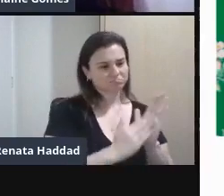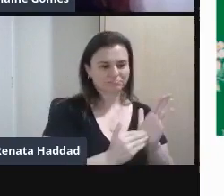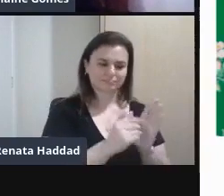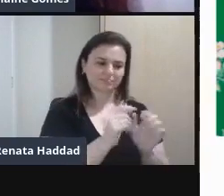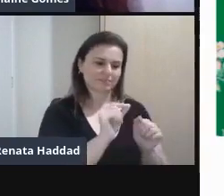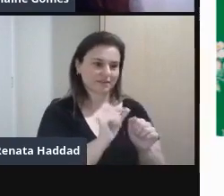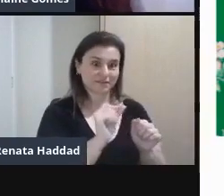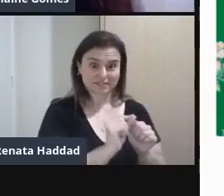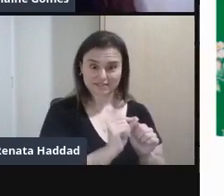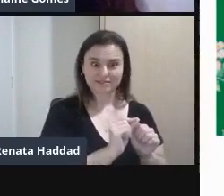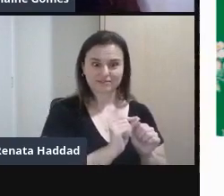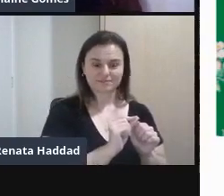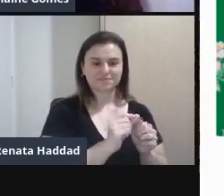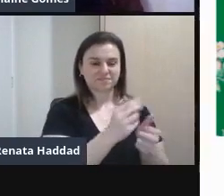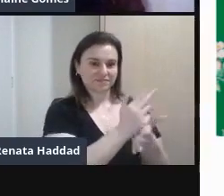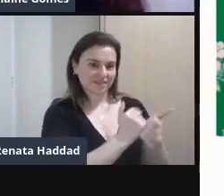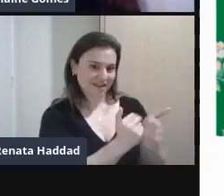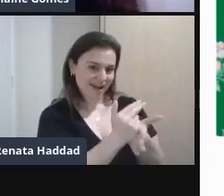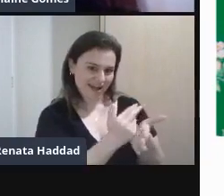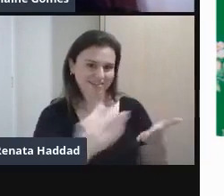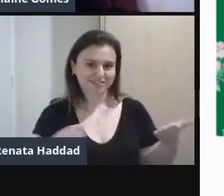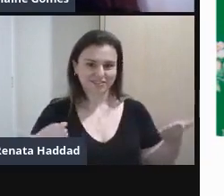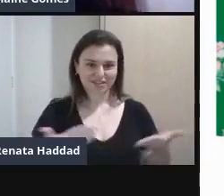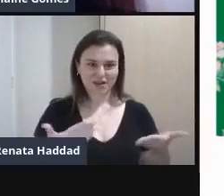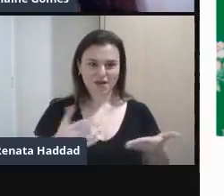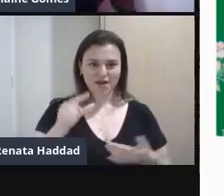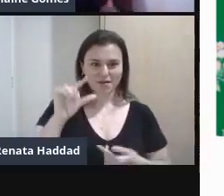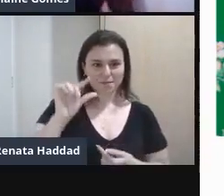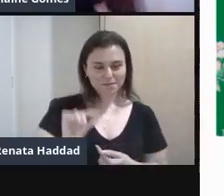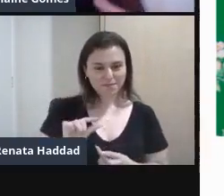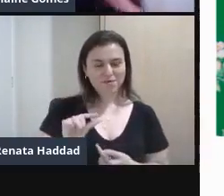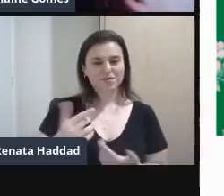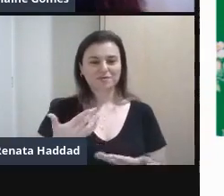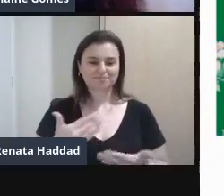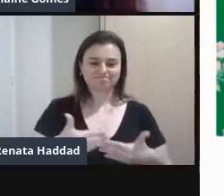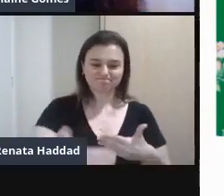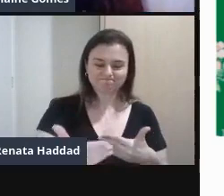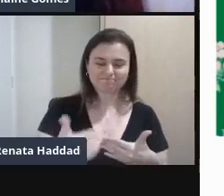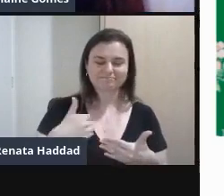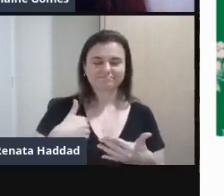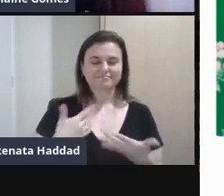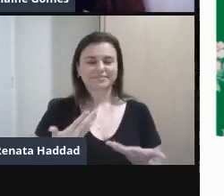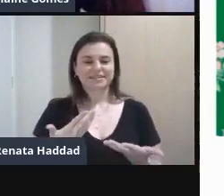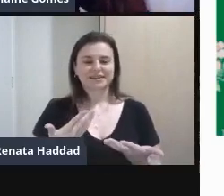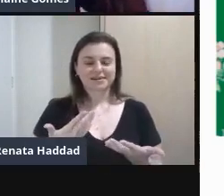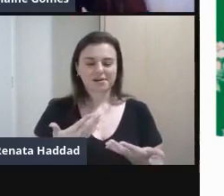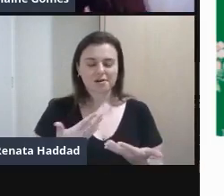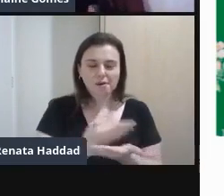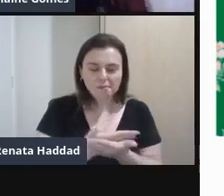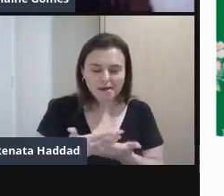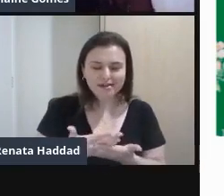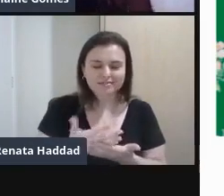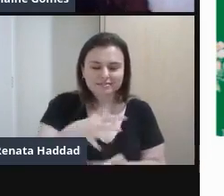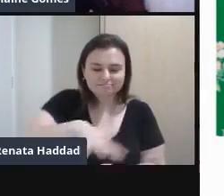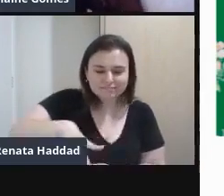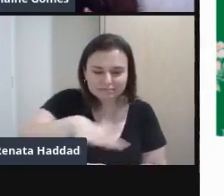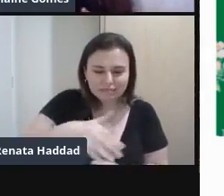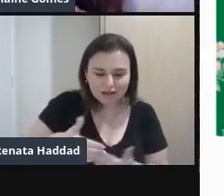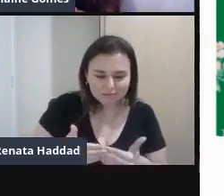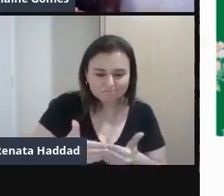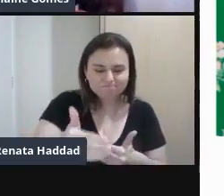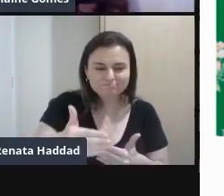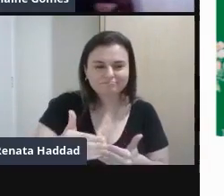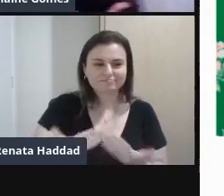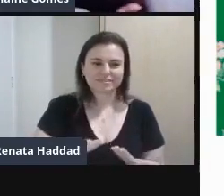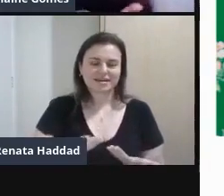Pouquíssimas Agora que a gente Vem tendo aí A duras penas Mas ocupando espaços E também Rita